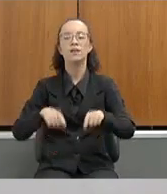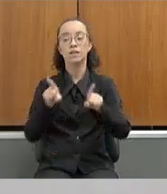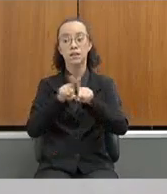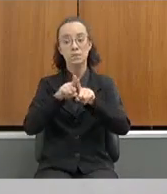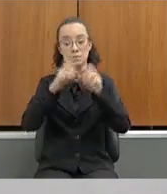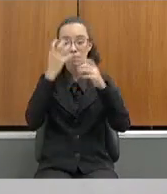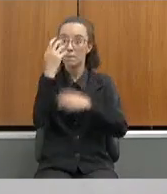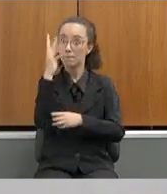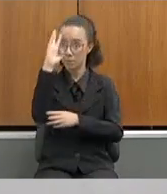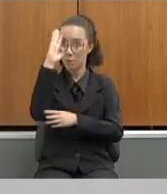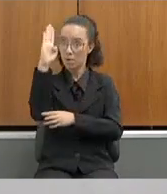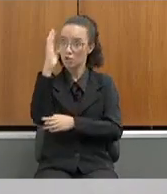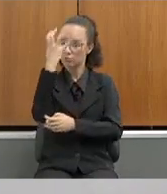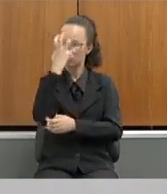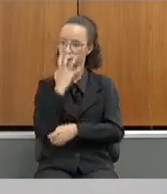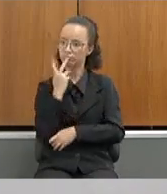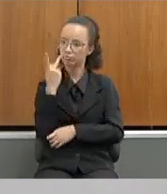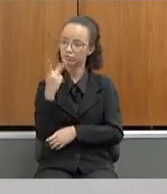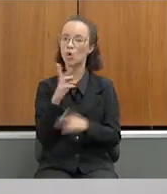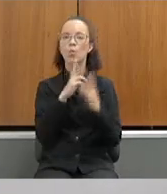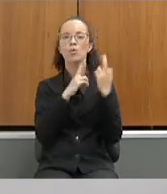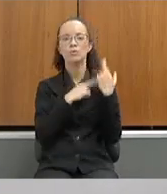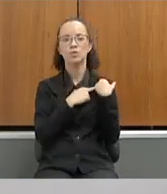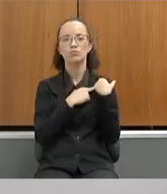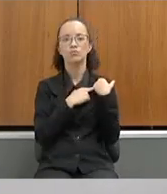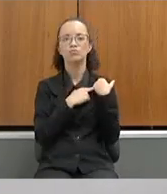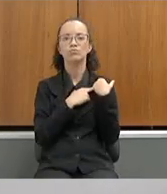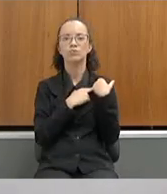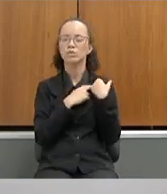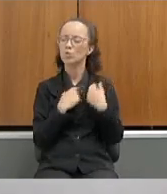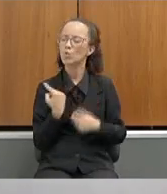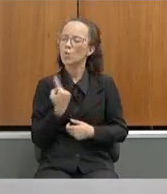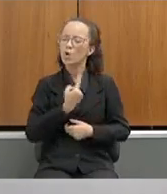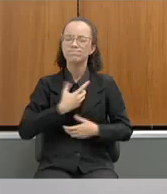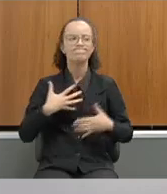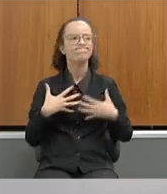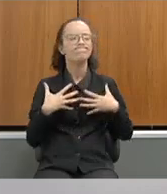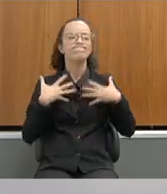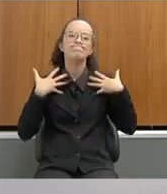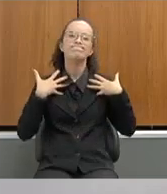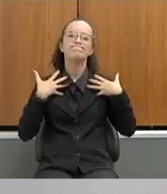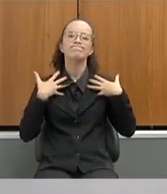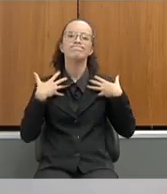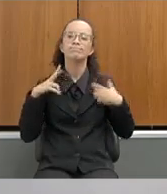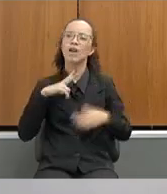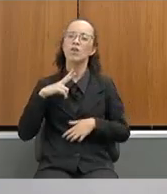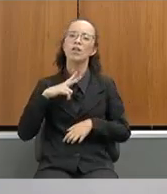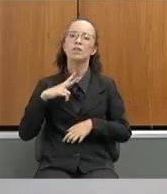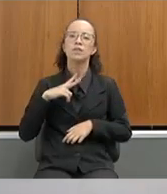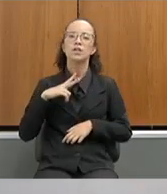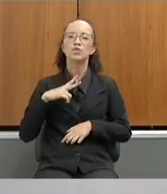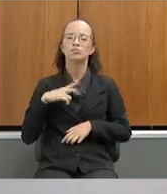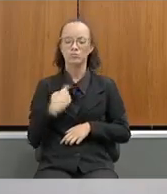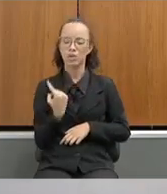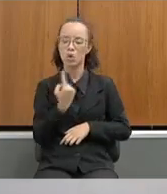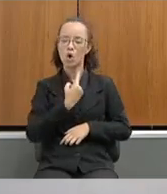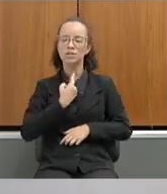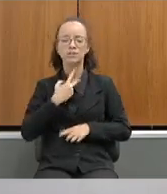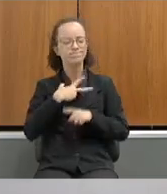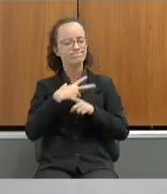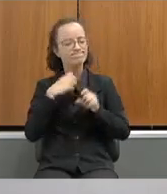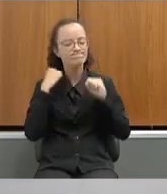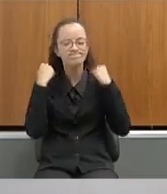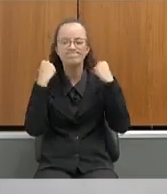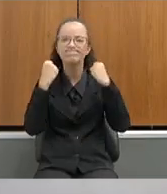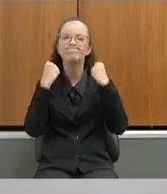sua seriedade, que é. É isso que nos dá muita satisfação, particularmente para aqueles que torcem com muito